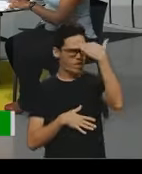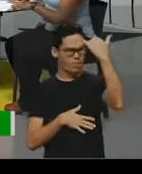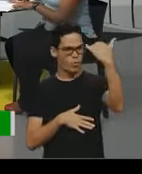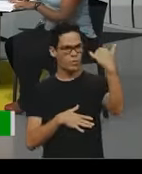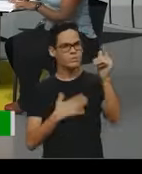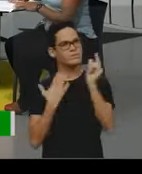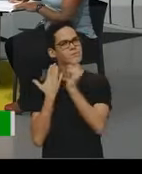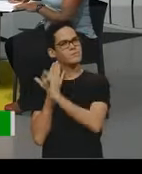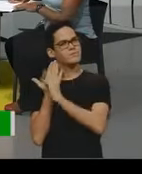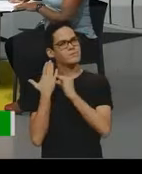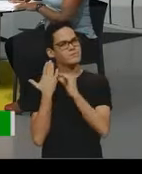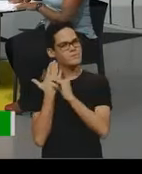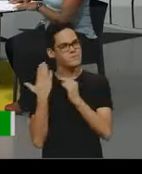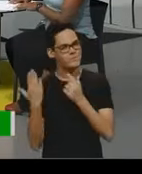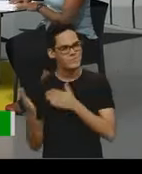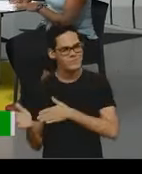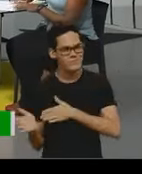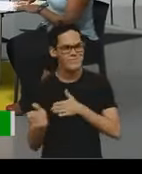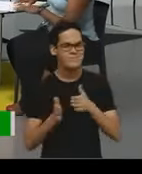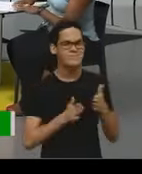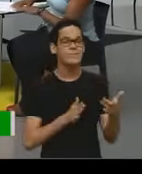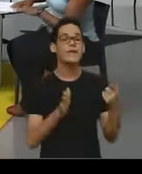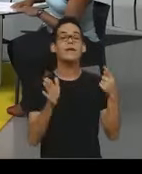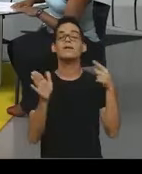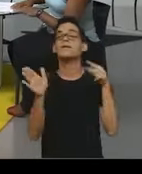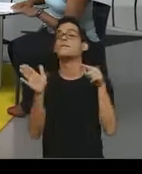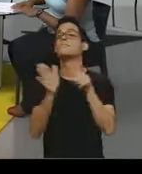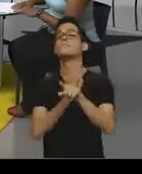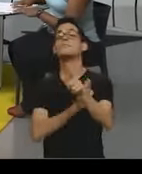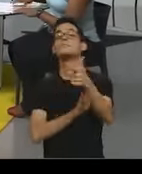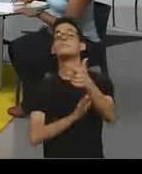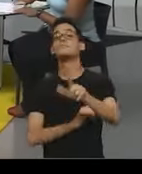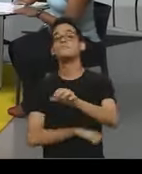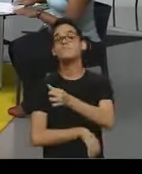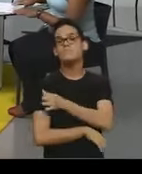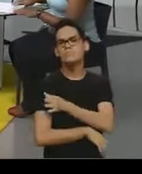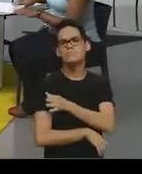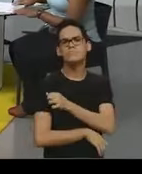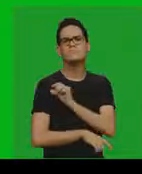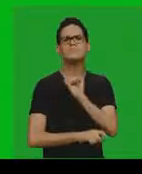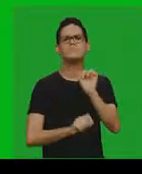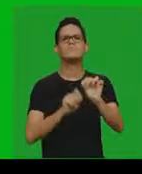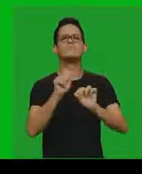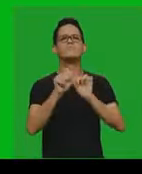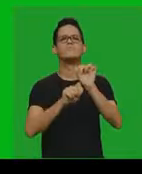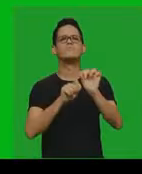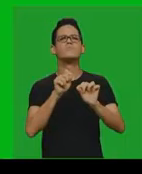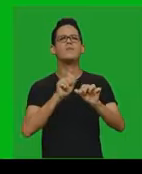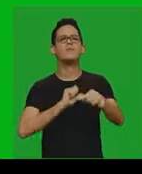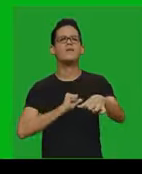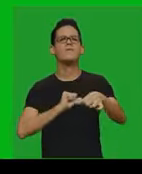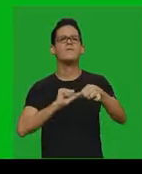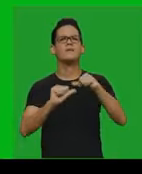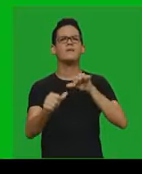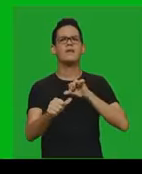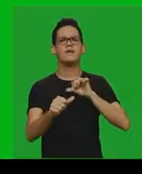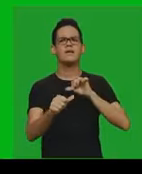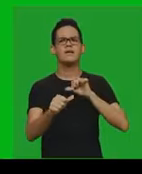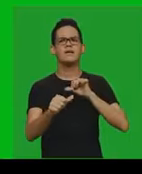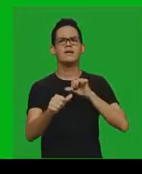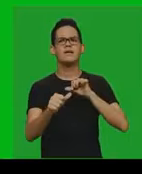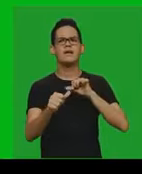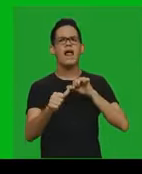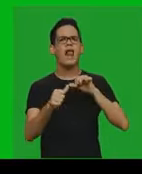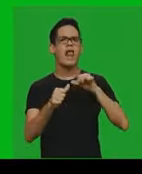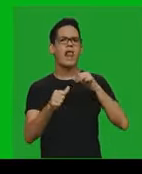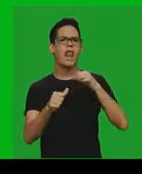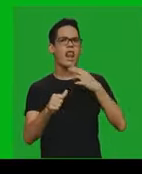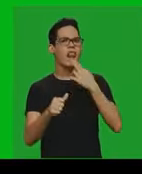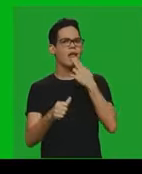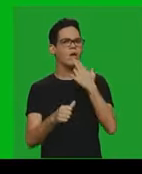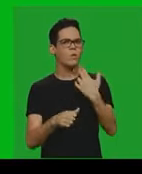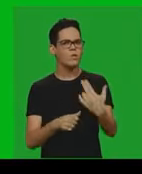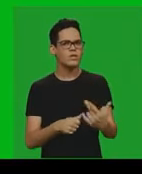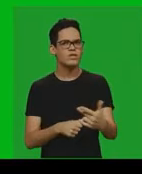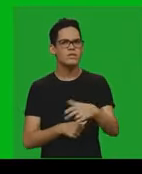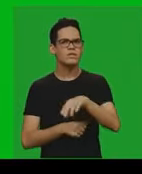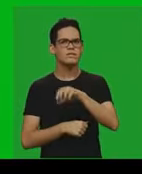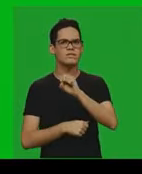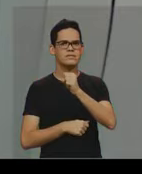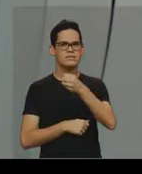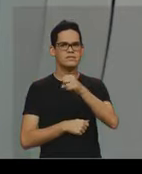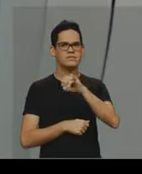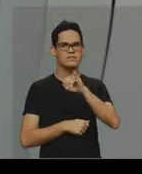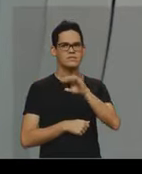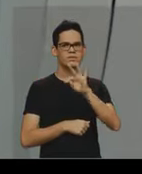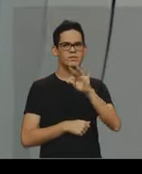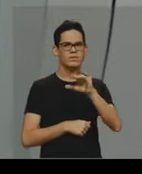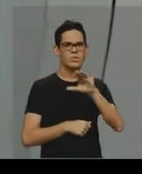mesmo. Agora, a nossa próxima pergunta, do sexto ano, o que é variação linguística situacional? Hum, então, então